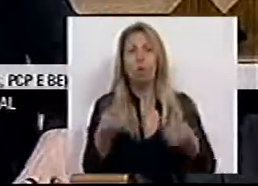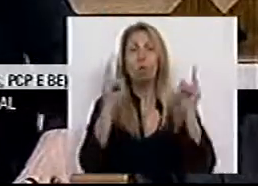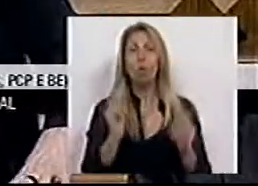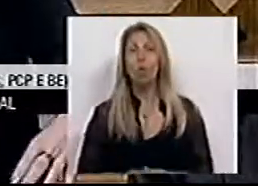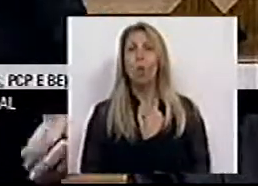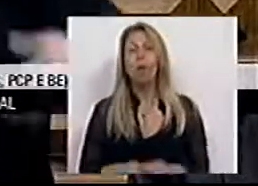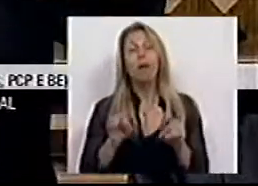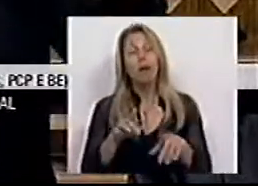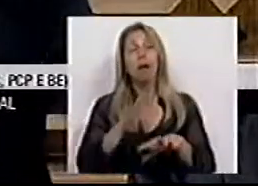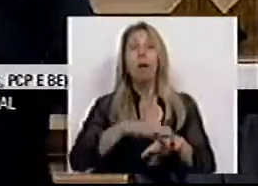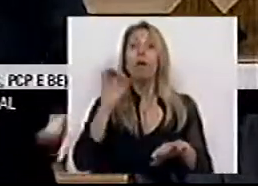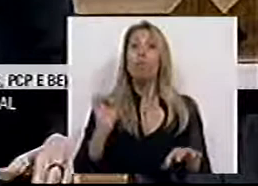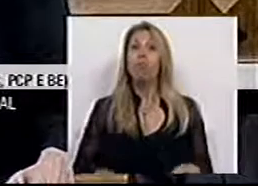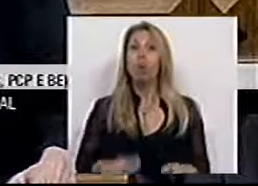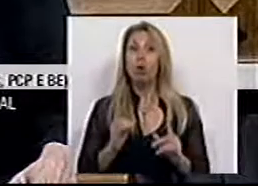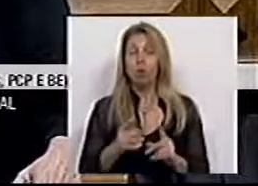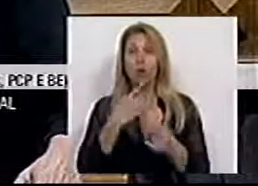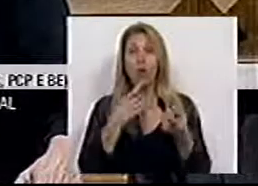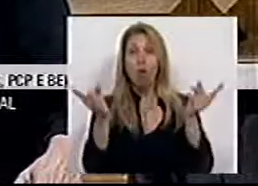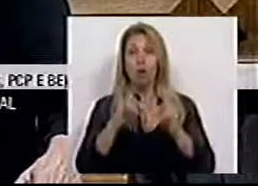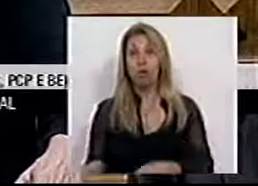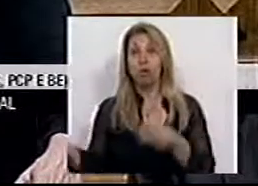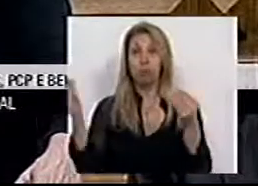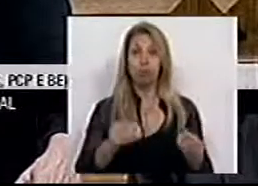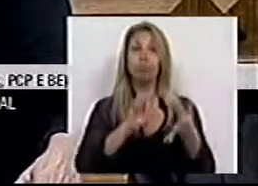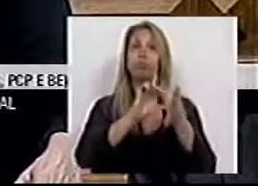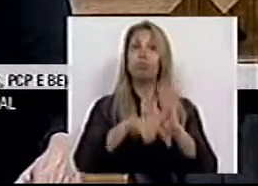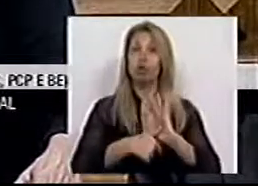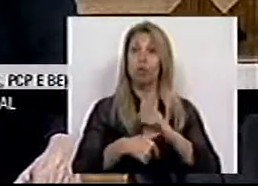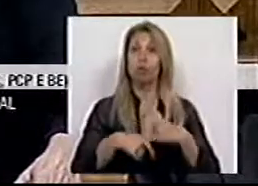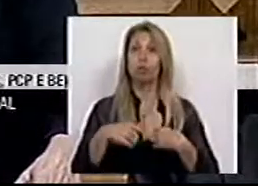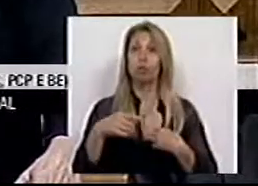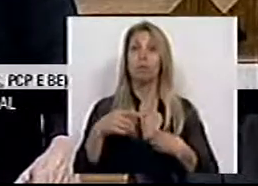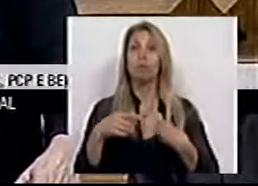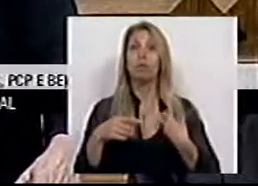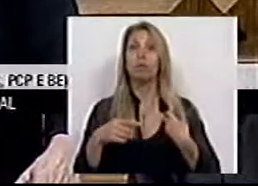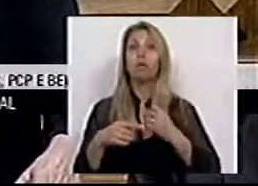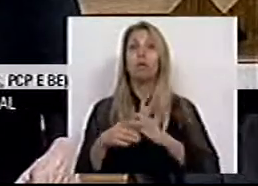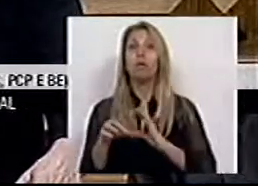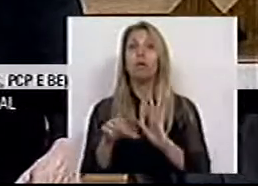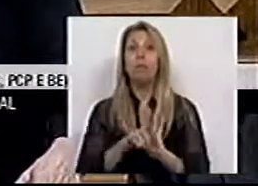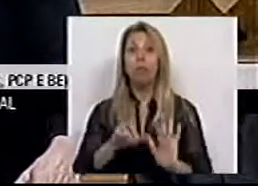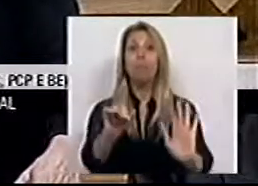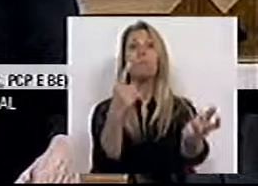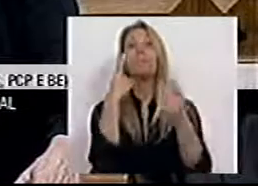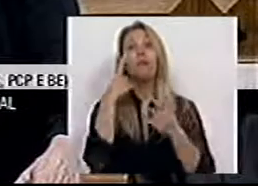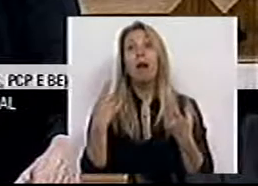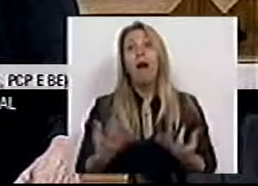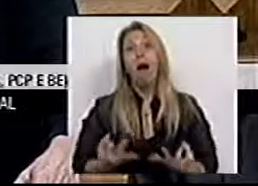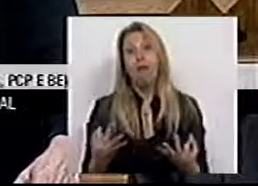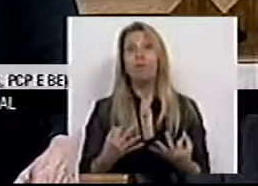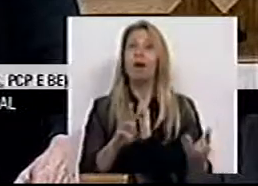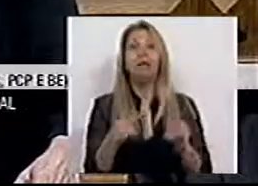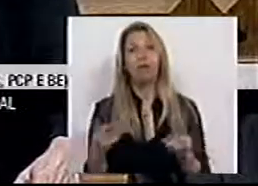neste sentido que apresentamos mais uma vez este projeto de lei e reconhecendo que não tem alternativa senão